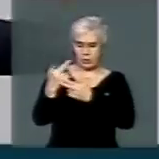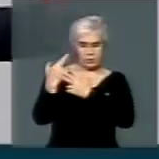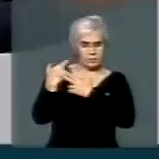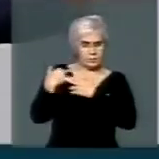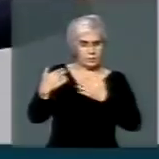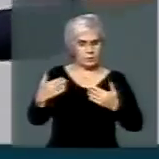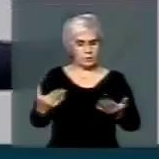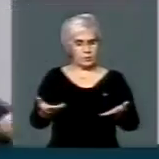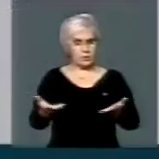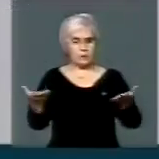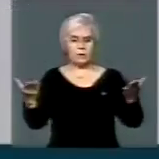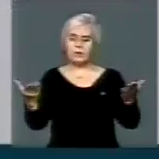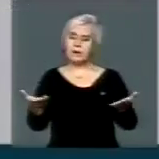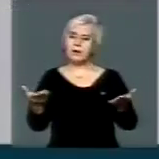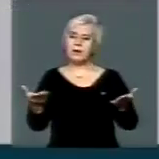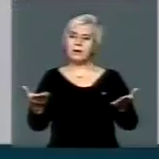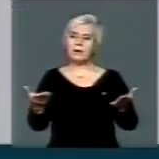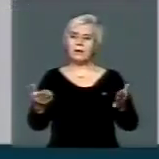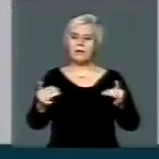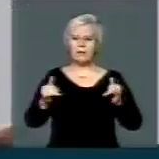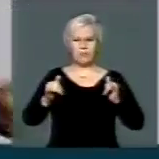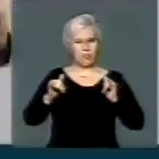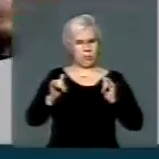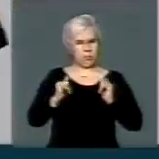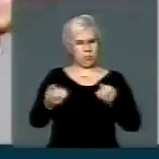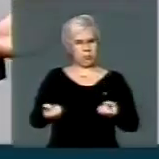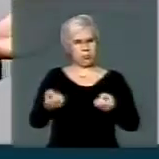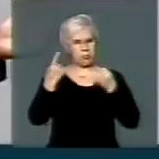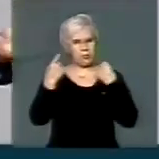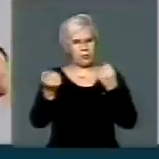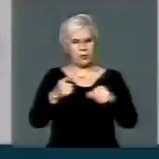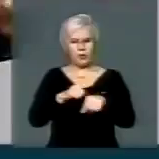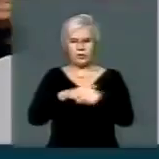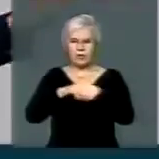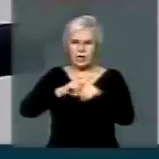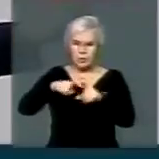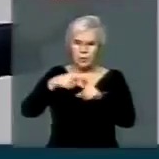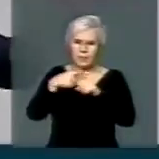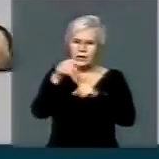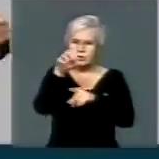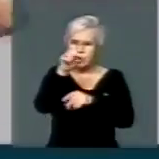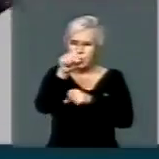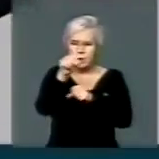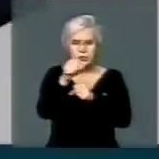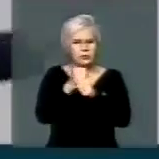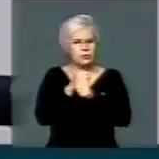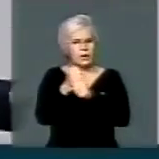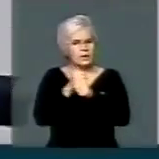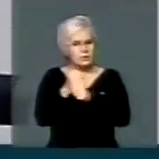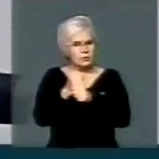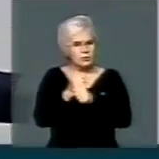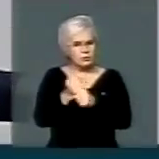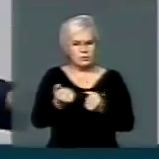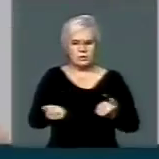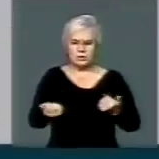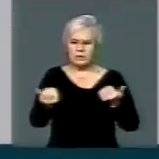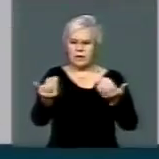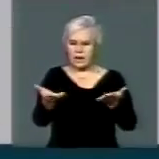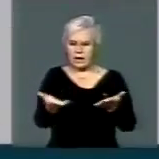E vão ficar com cara de palhaço, quando o prazo é prorrogado por nada menos de oito anos.